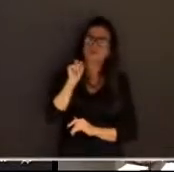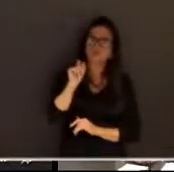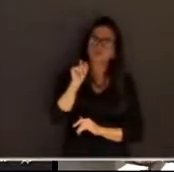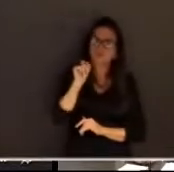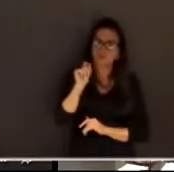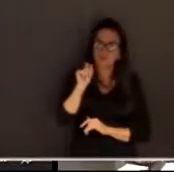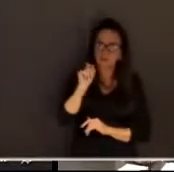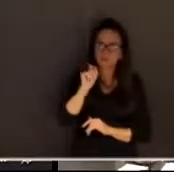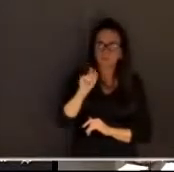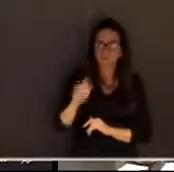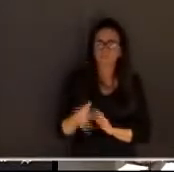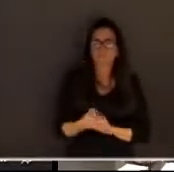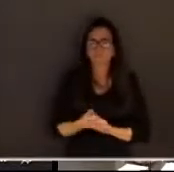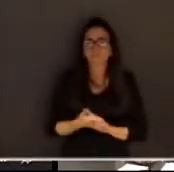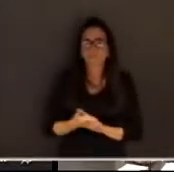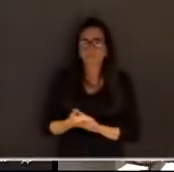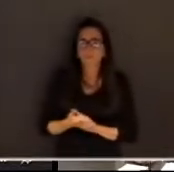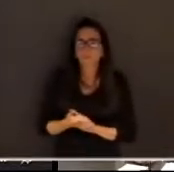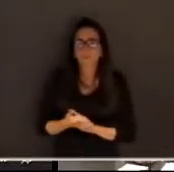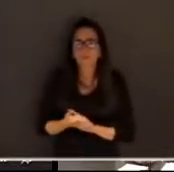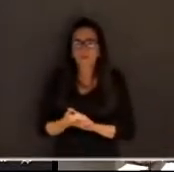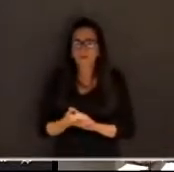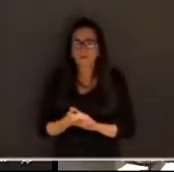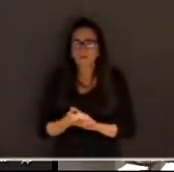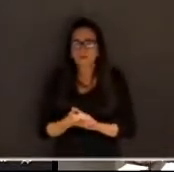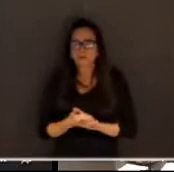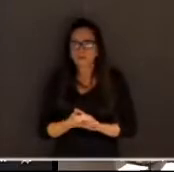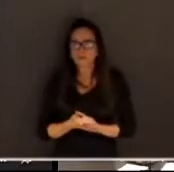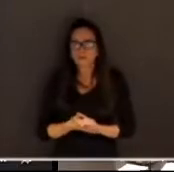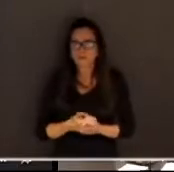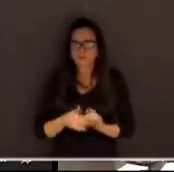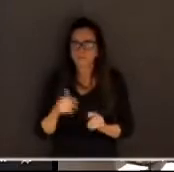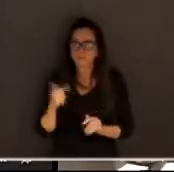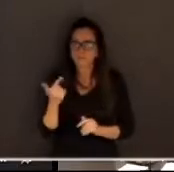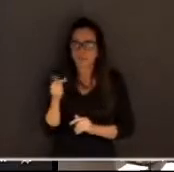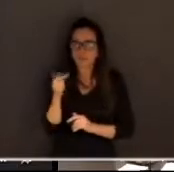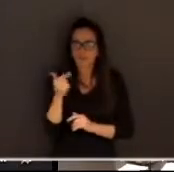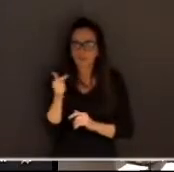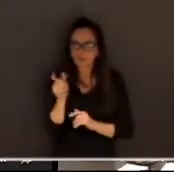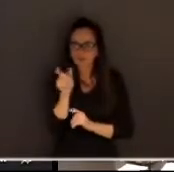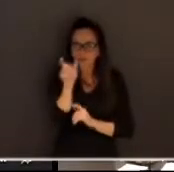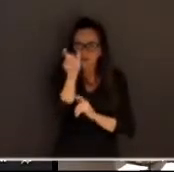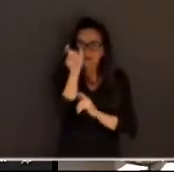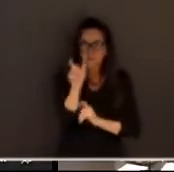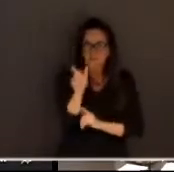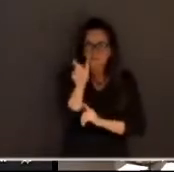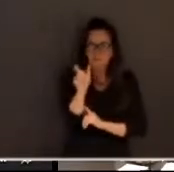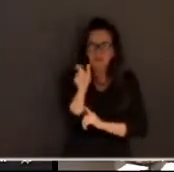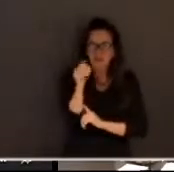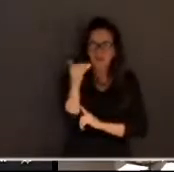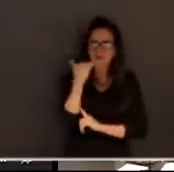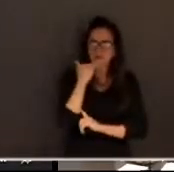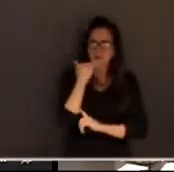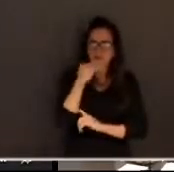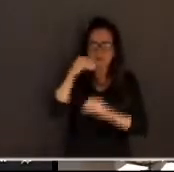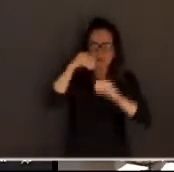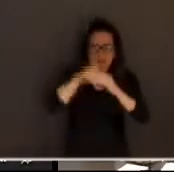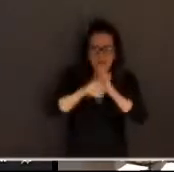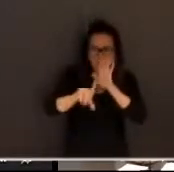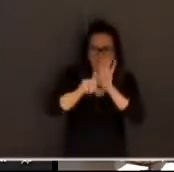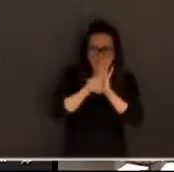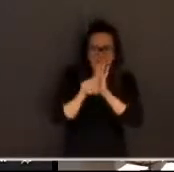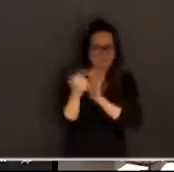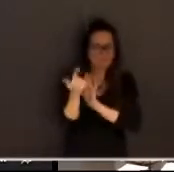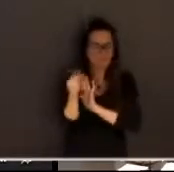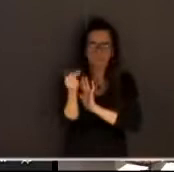jurídica ele dizia que não existem palavras inúteis nas leis com muito